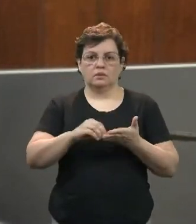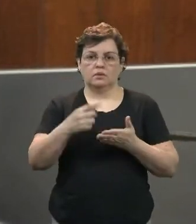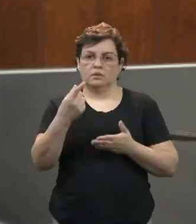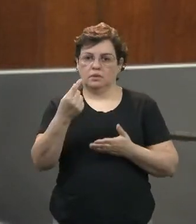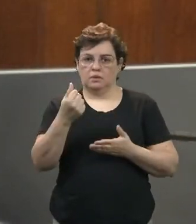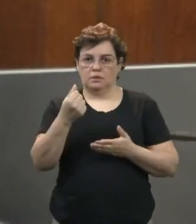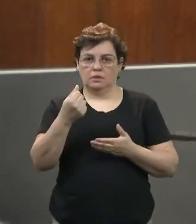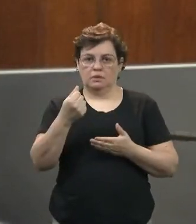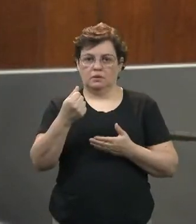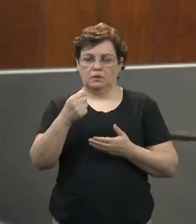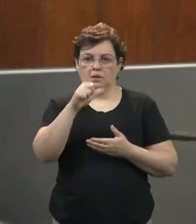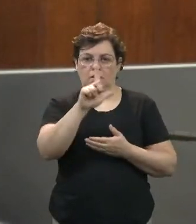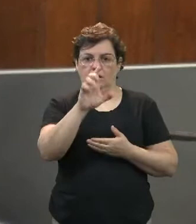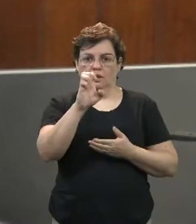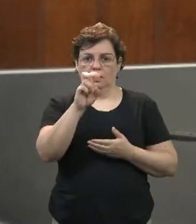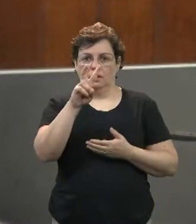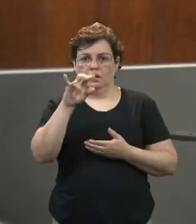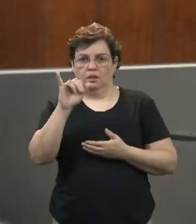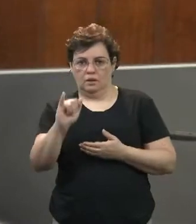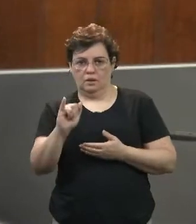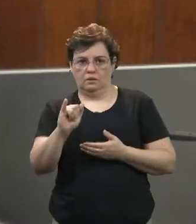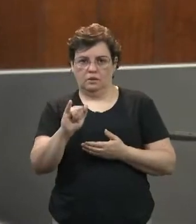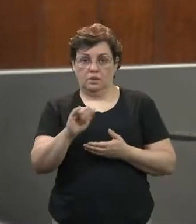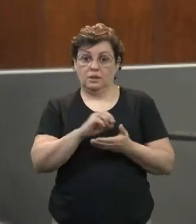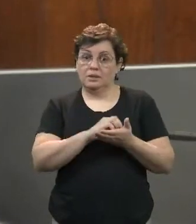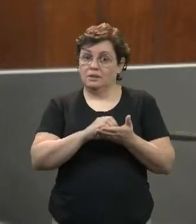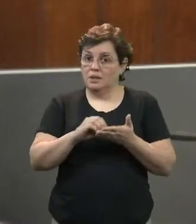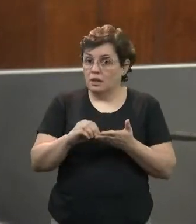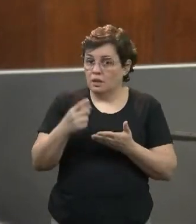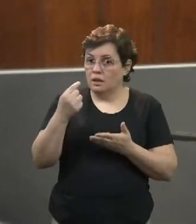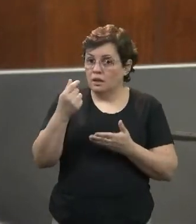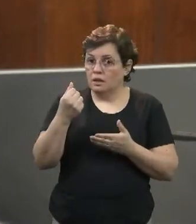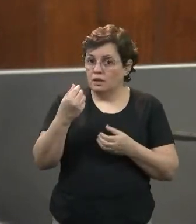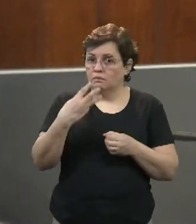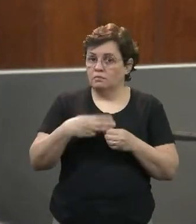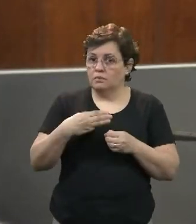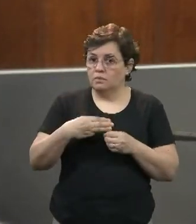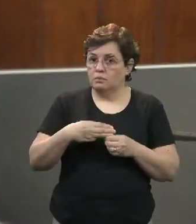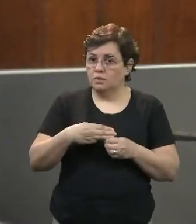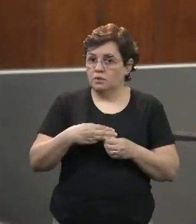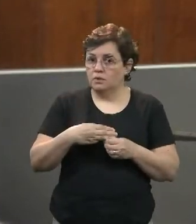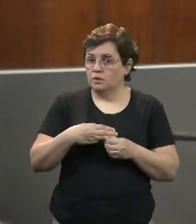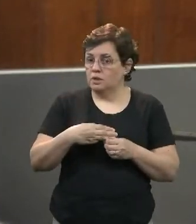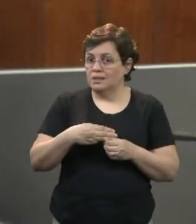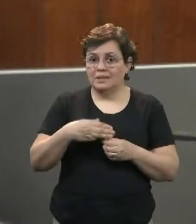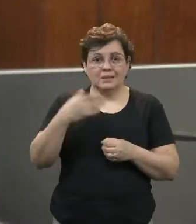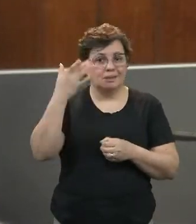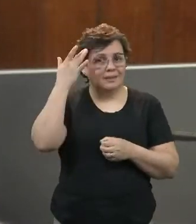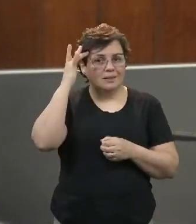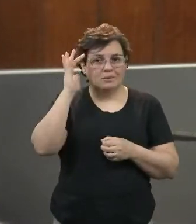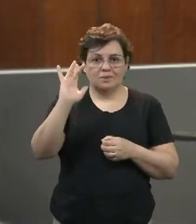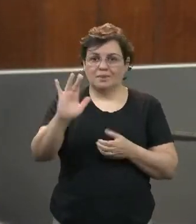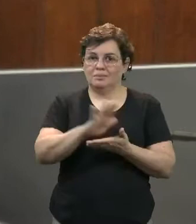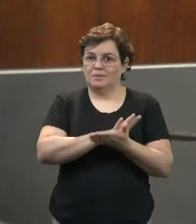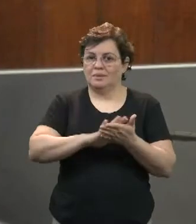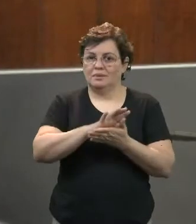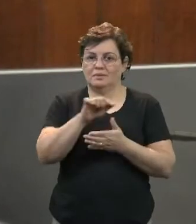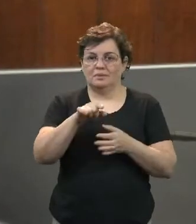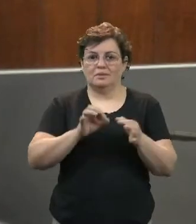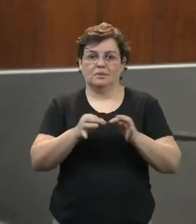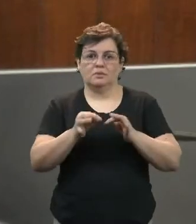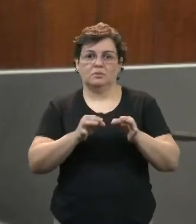Fazenda, o senhor Guilherme Gomes, secretário da Fazenda do município, desconhecia desse projeto. Eu tomei conhecimento do